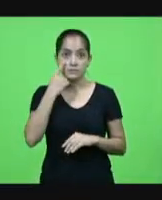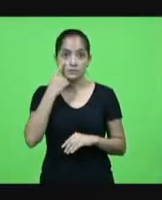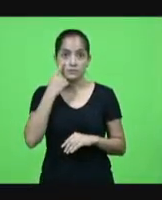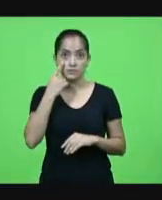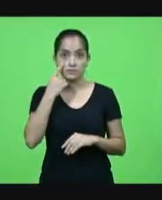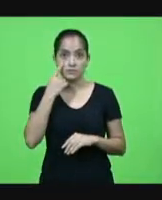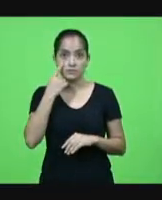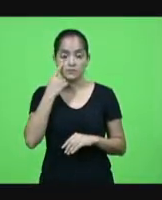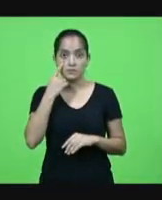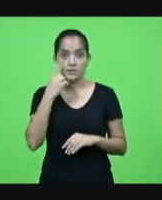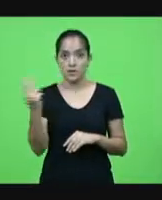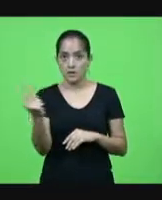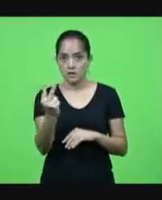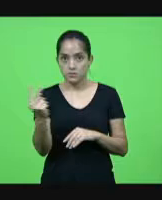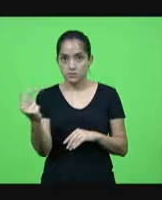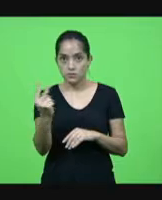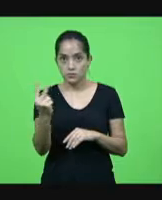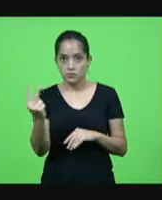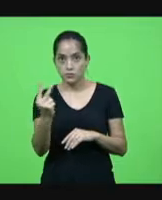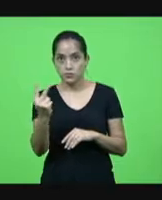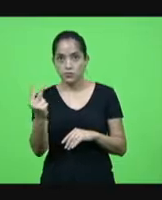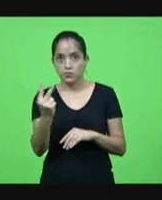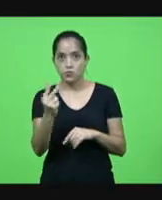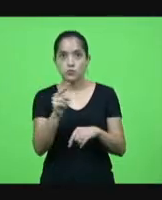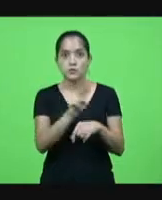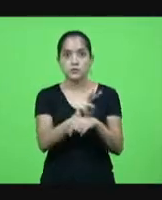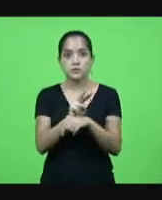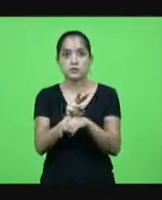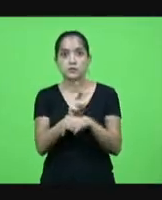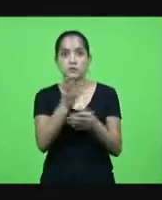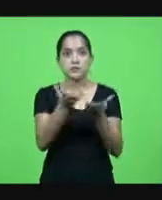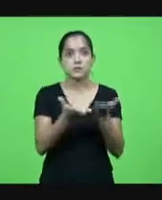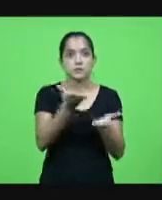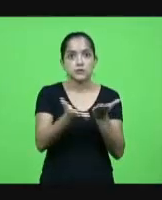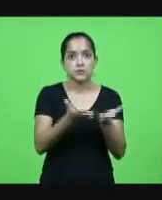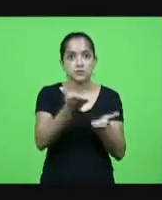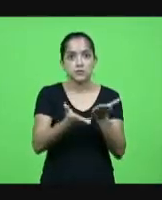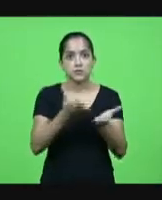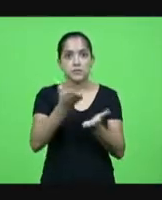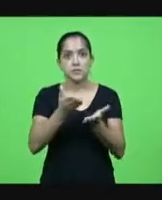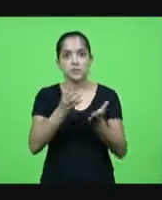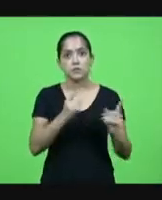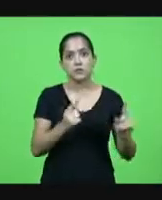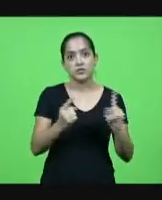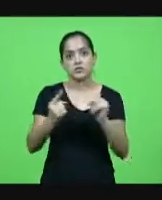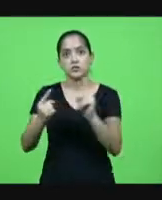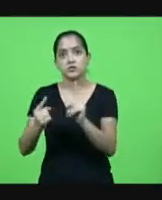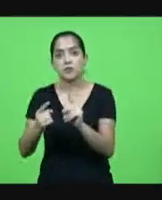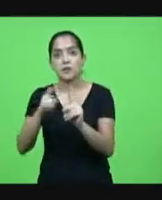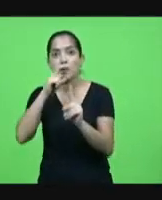Gessileia estavam fazendo o atendimento de repente aparece um pai com uma criança